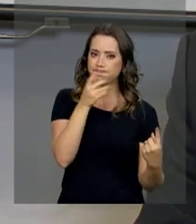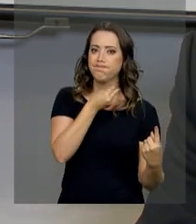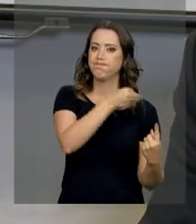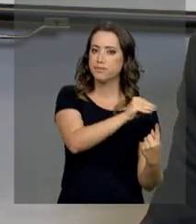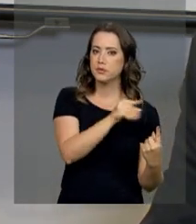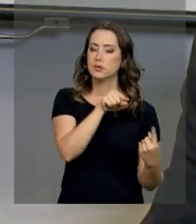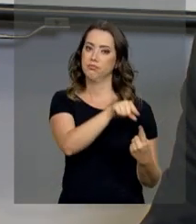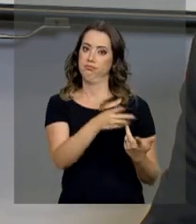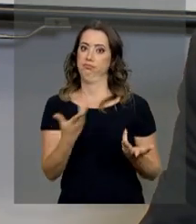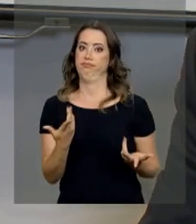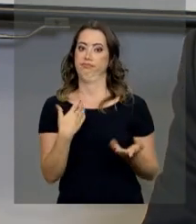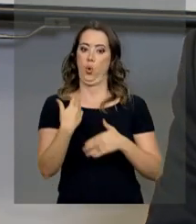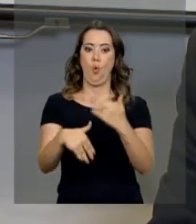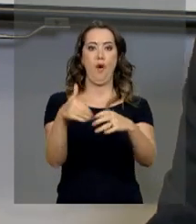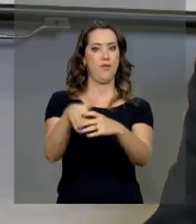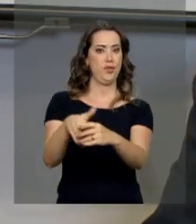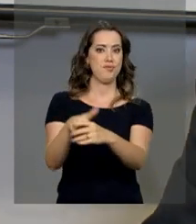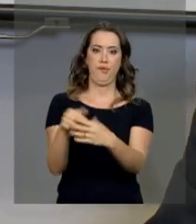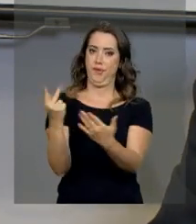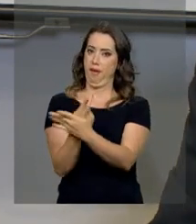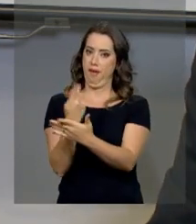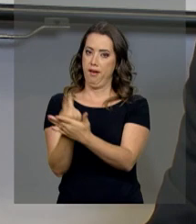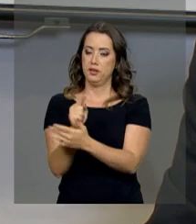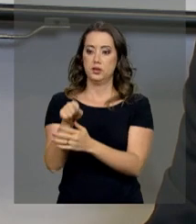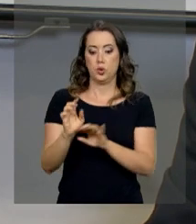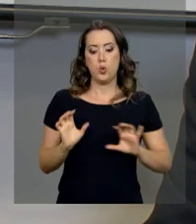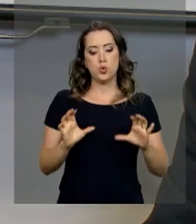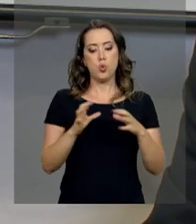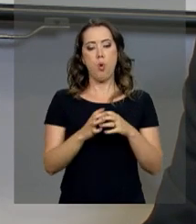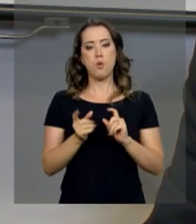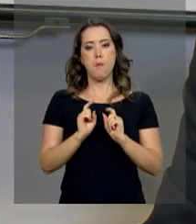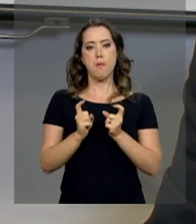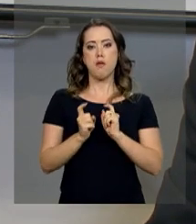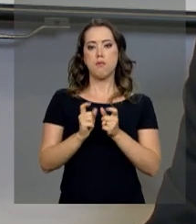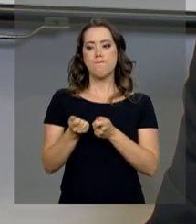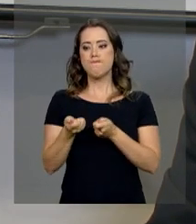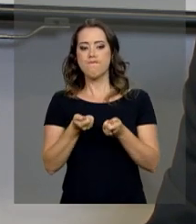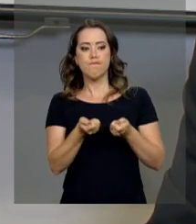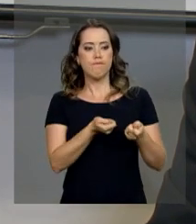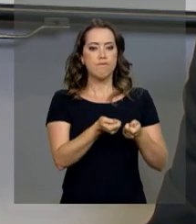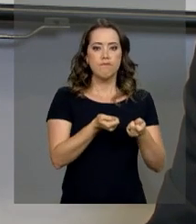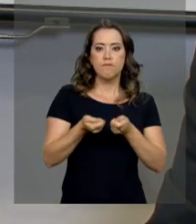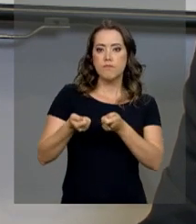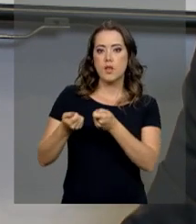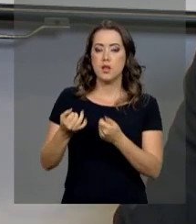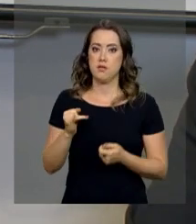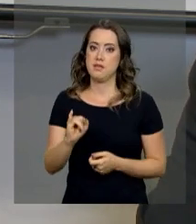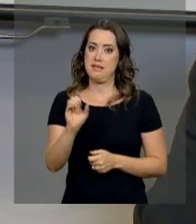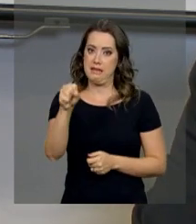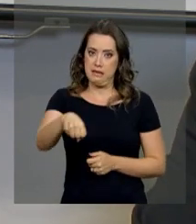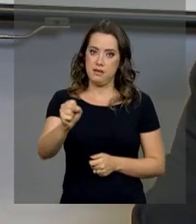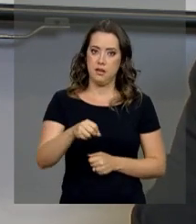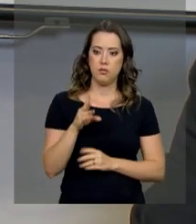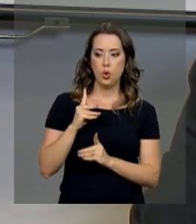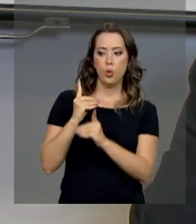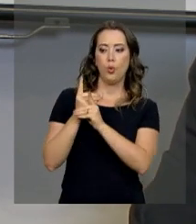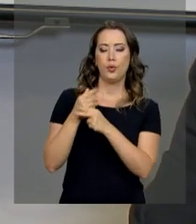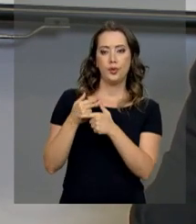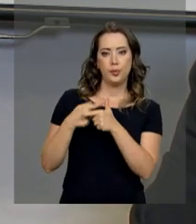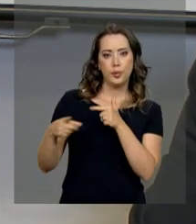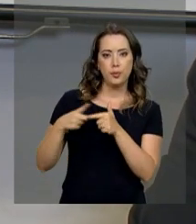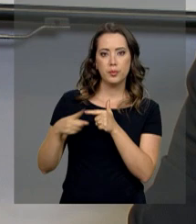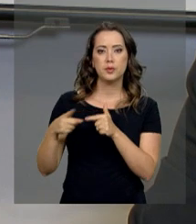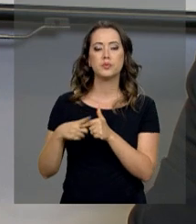eleições. Então, esse centro vai estar acompanhando esses dados e, obviamente, encontrando os indícios,